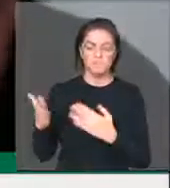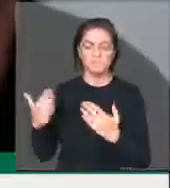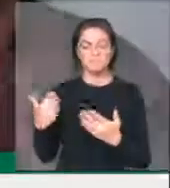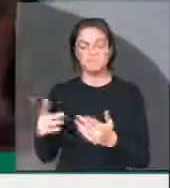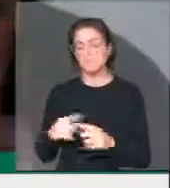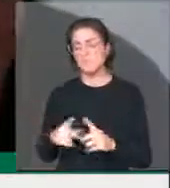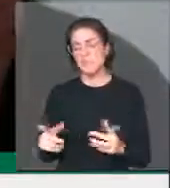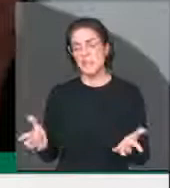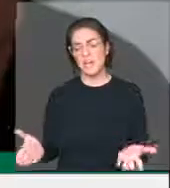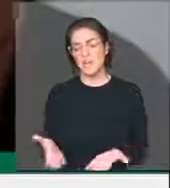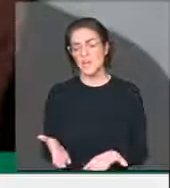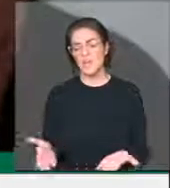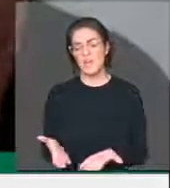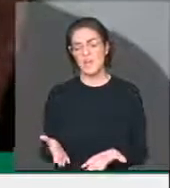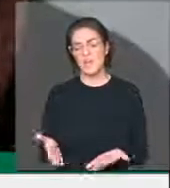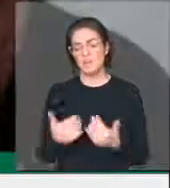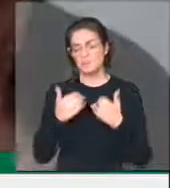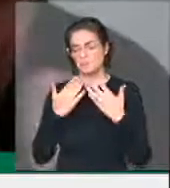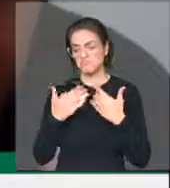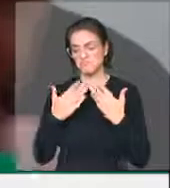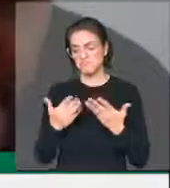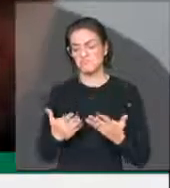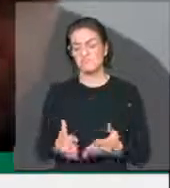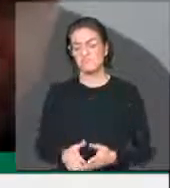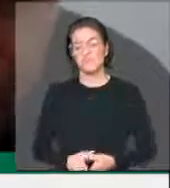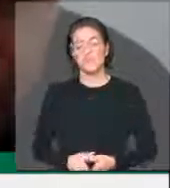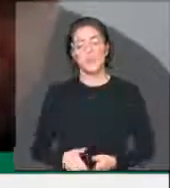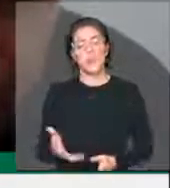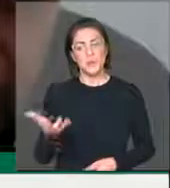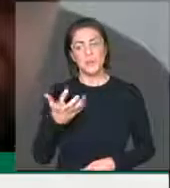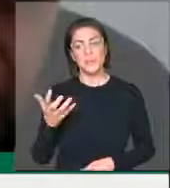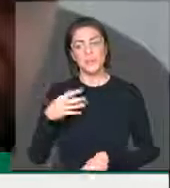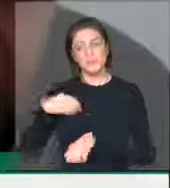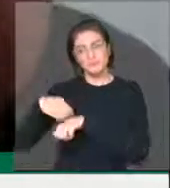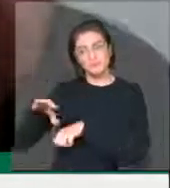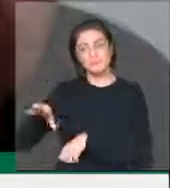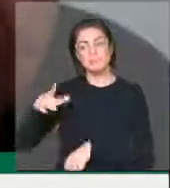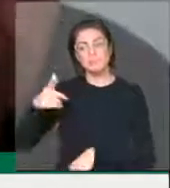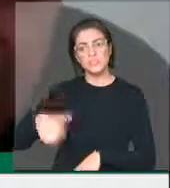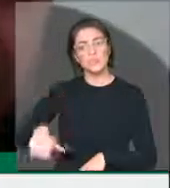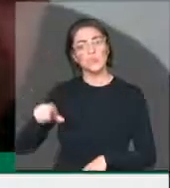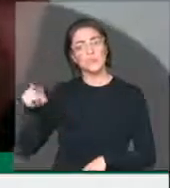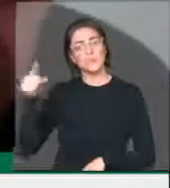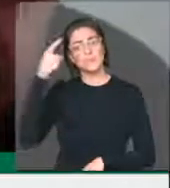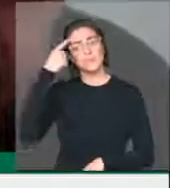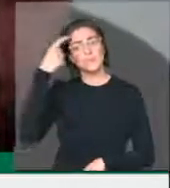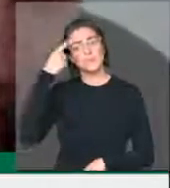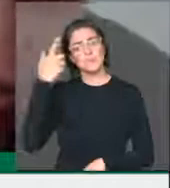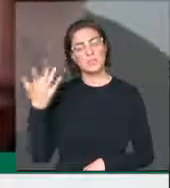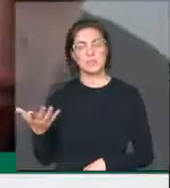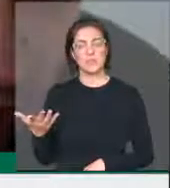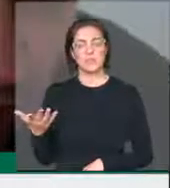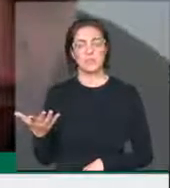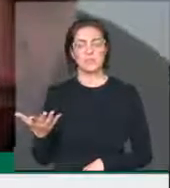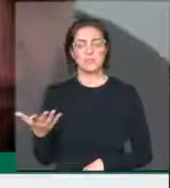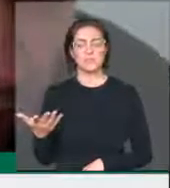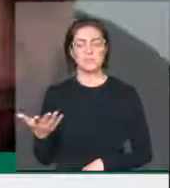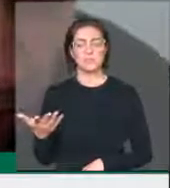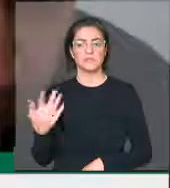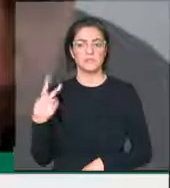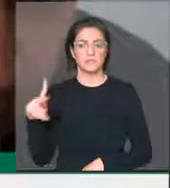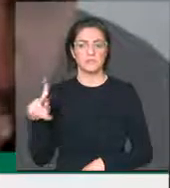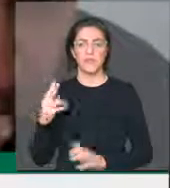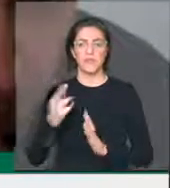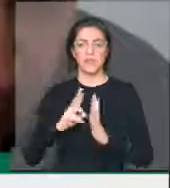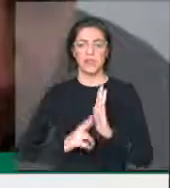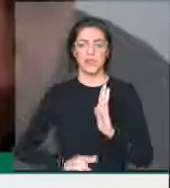não há mais o se fazer, mas eu queria aproveitar esse recado para o relator aquecer, pelo menos no seu relatório,